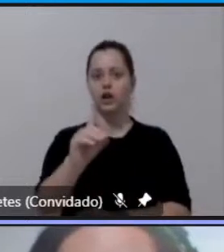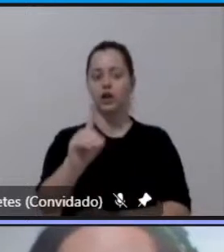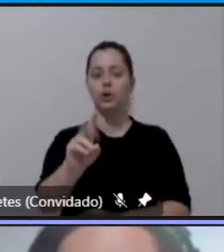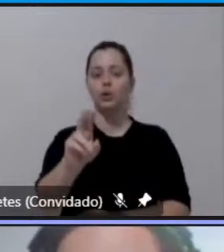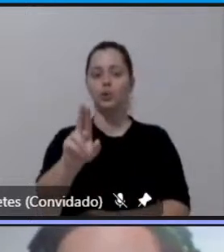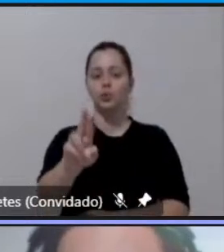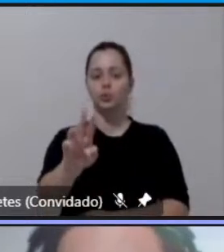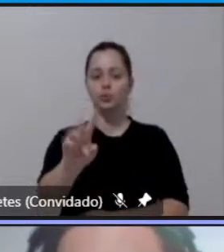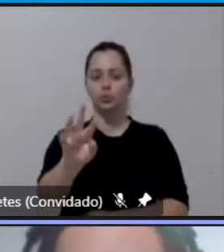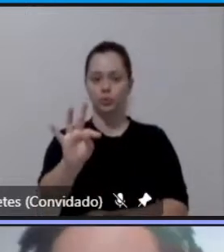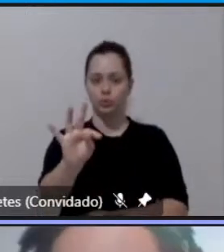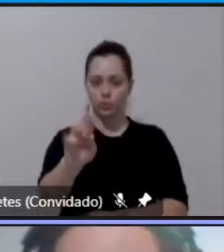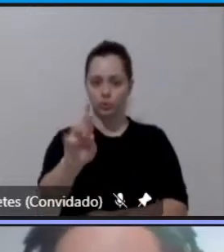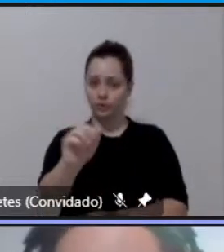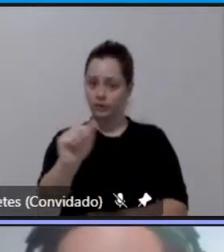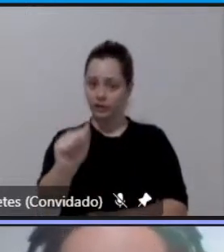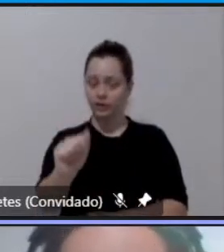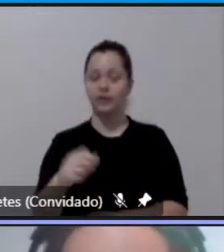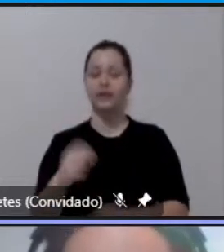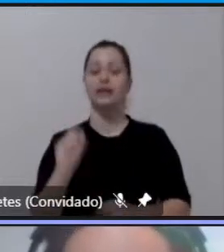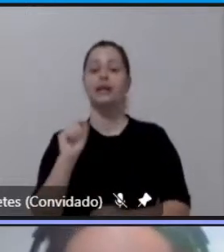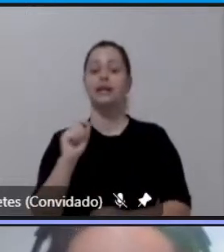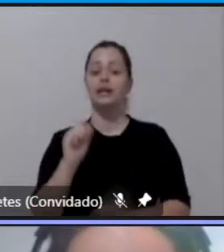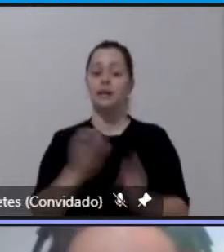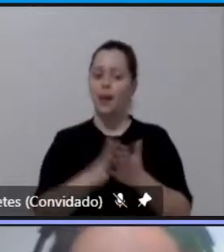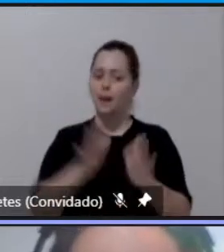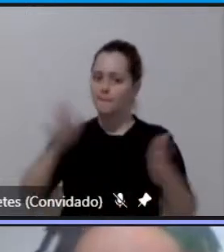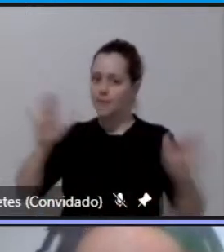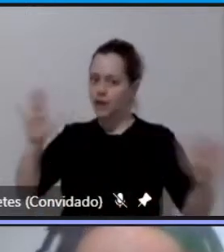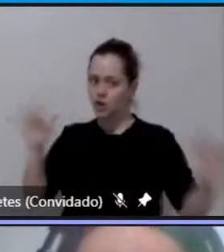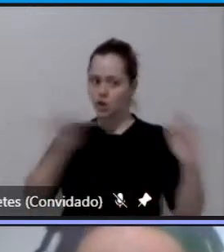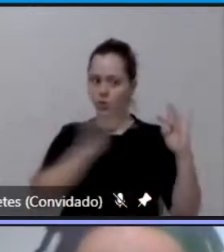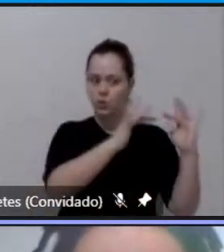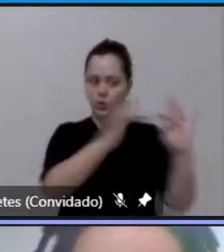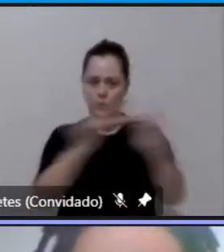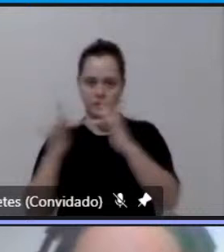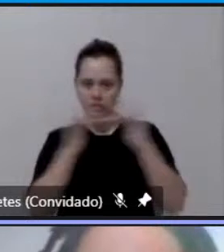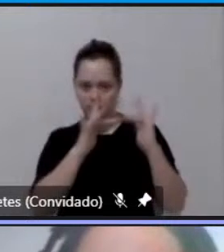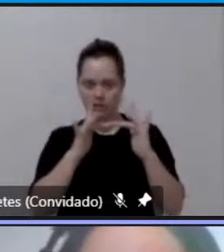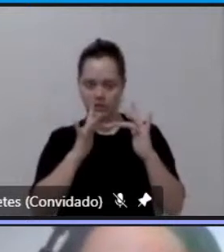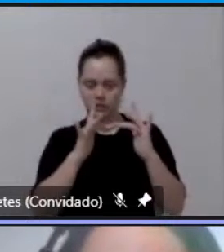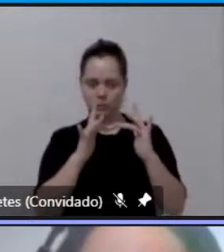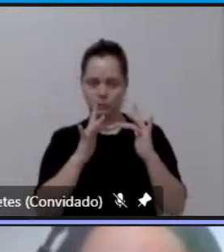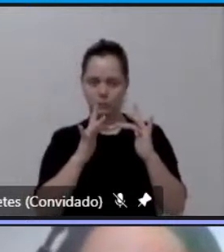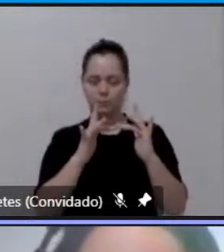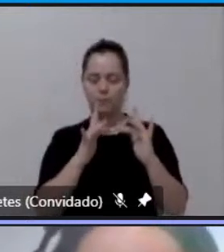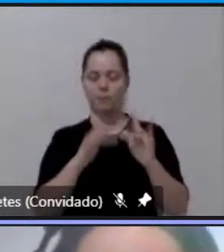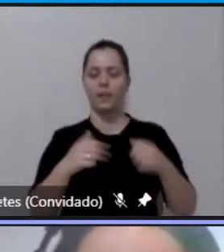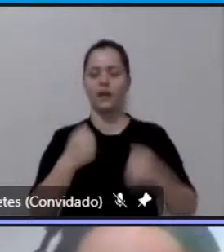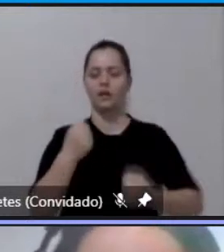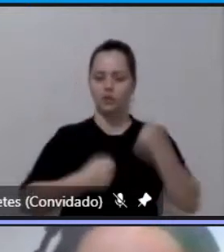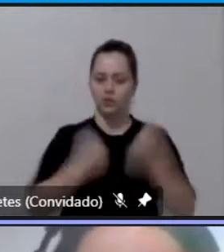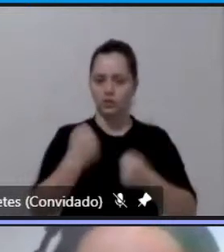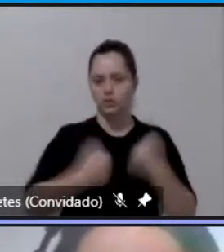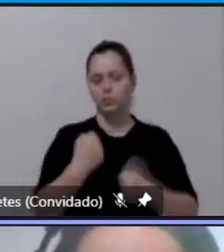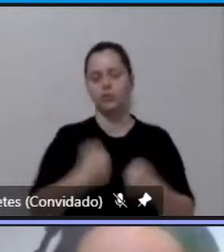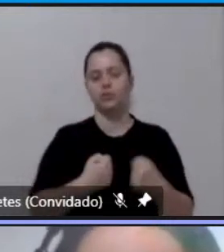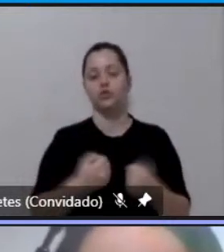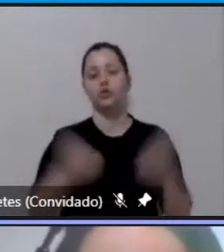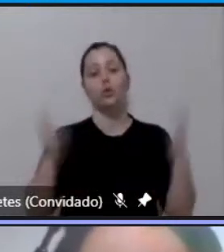cordão maior o nosso eixo maior de ligação e mais expressivo hoje operado é